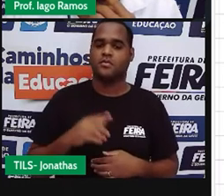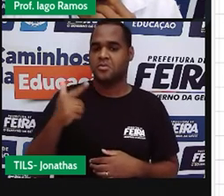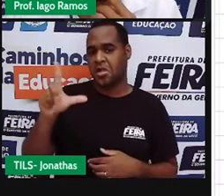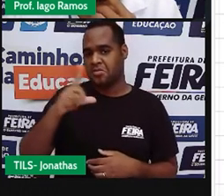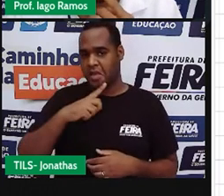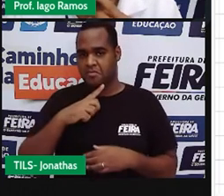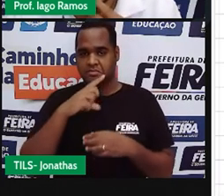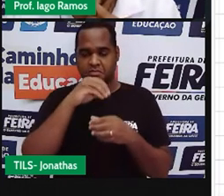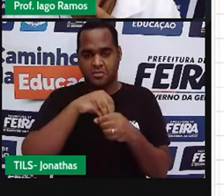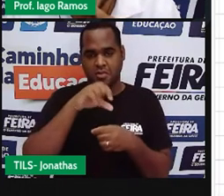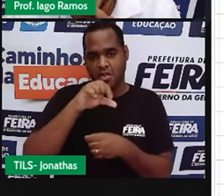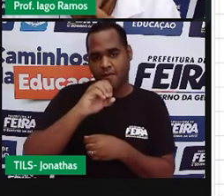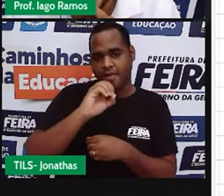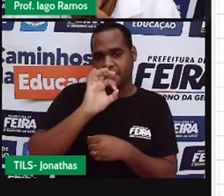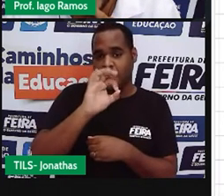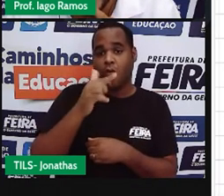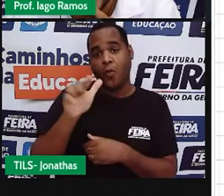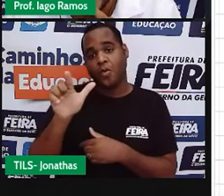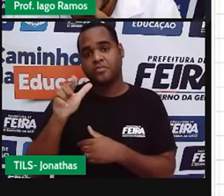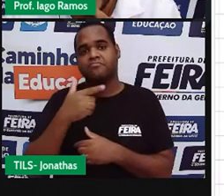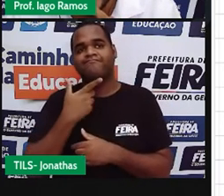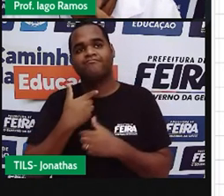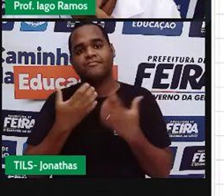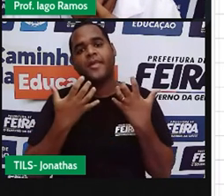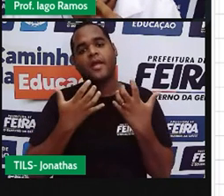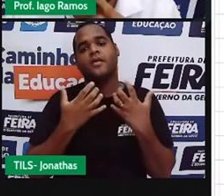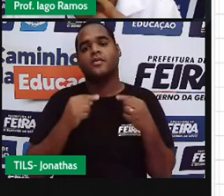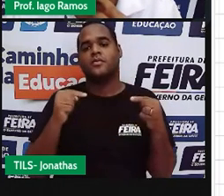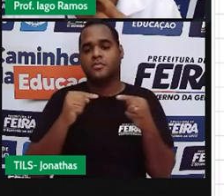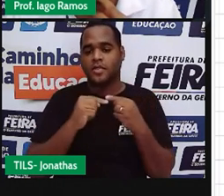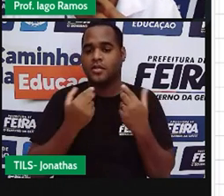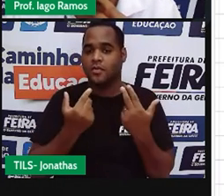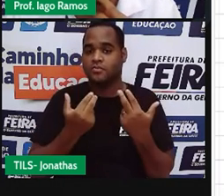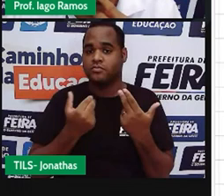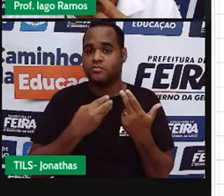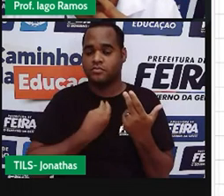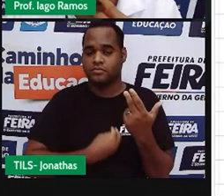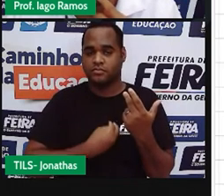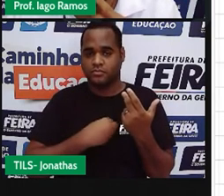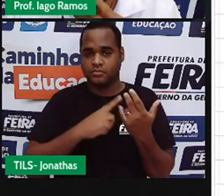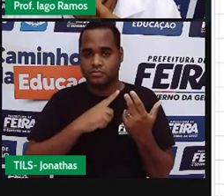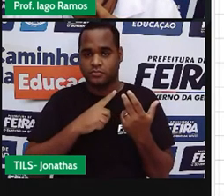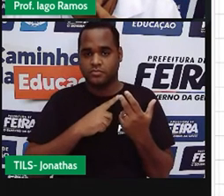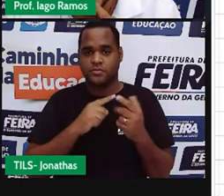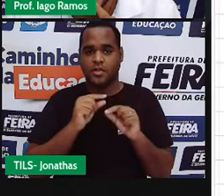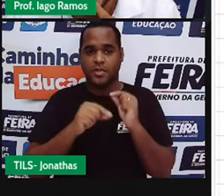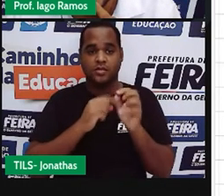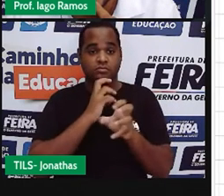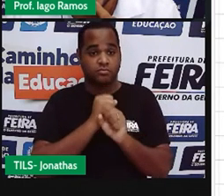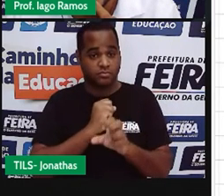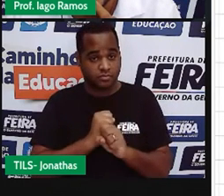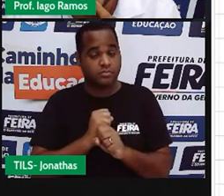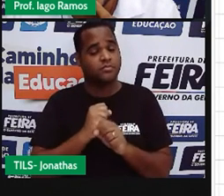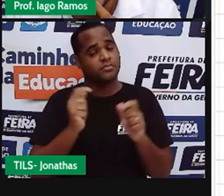ou, se você quiser, aqui também, ó, é só medir.